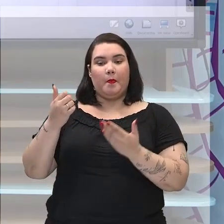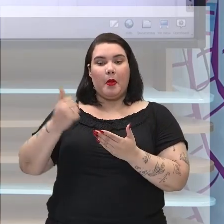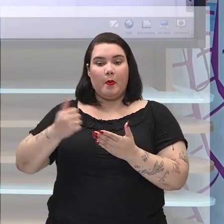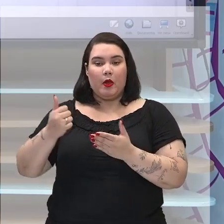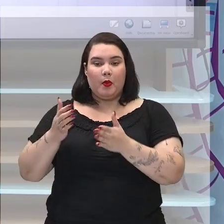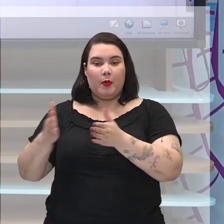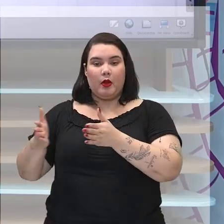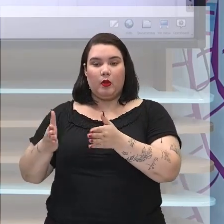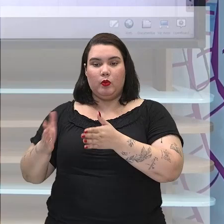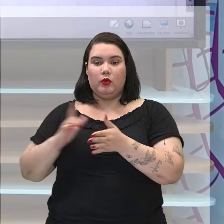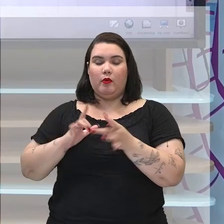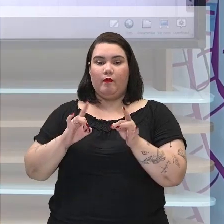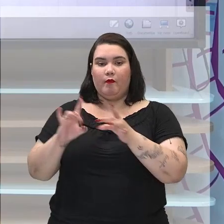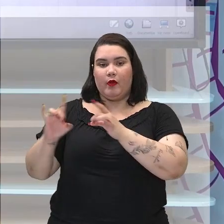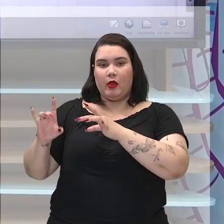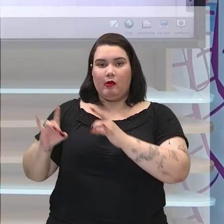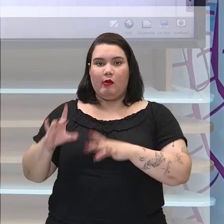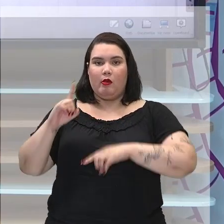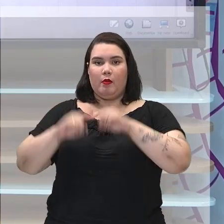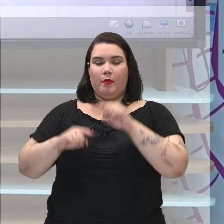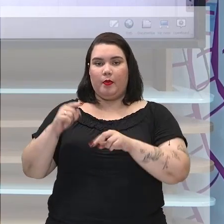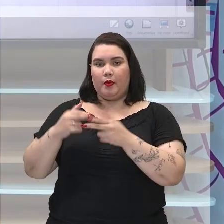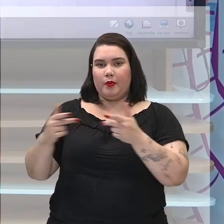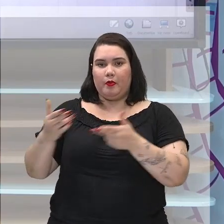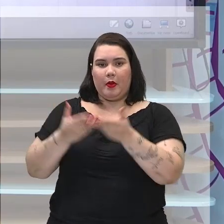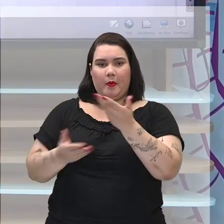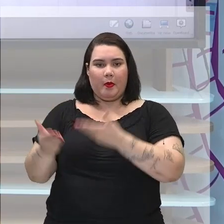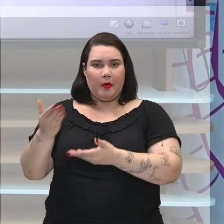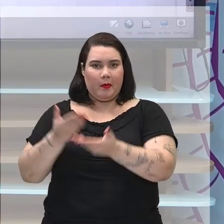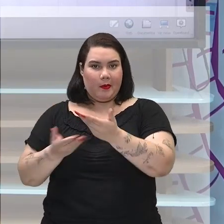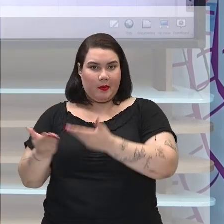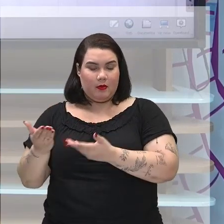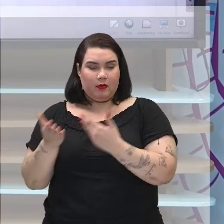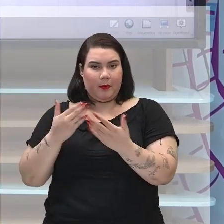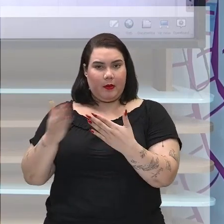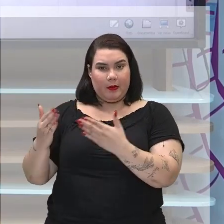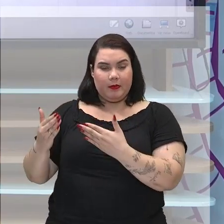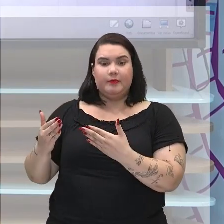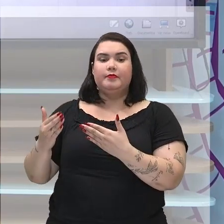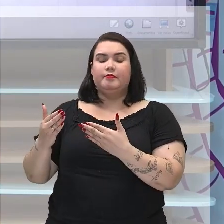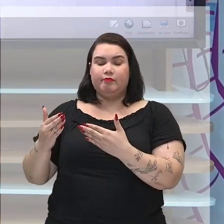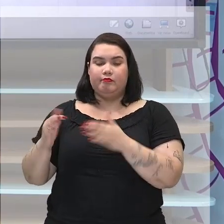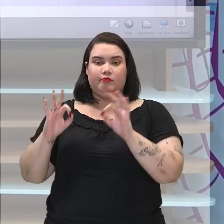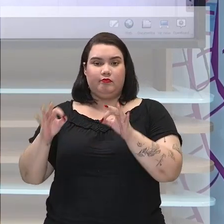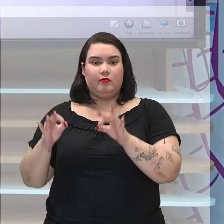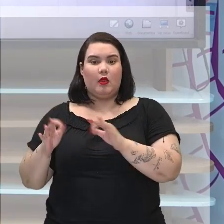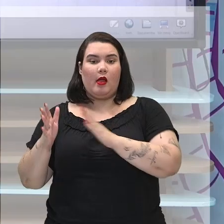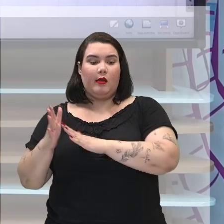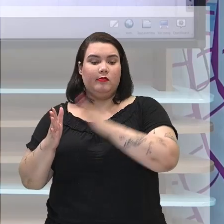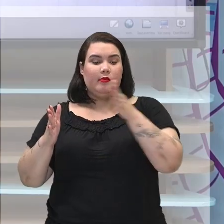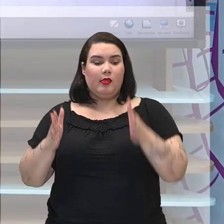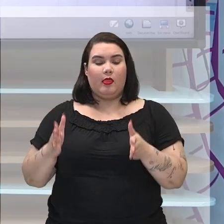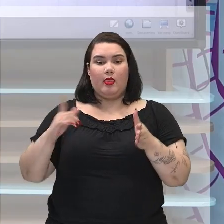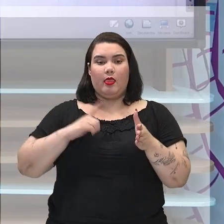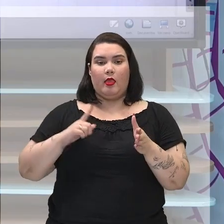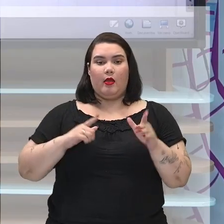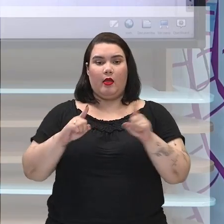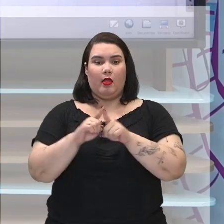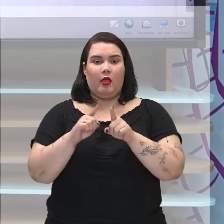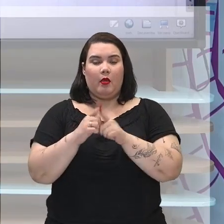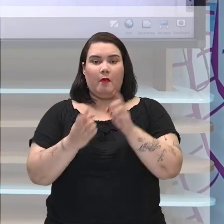produtos com a abertura dos portos, mas também a construção de elementos